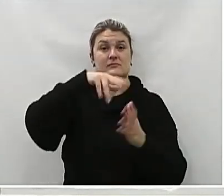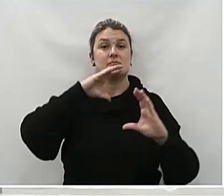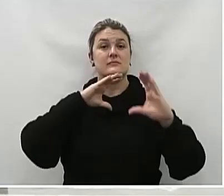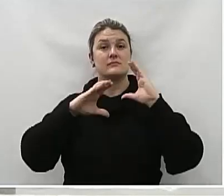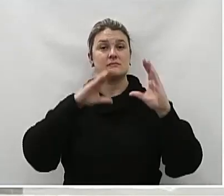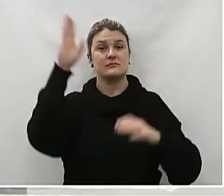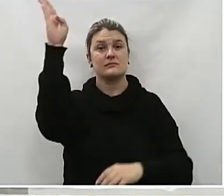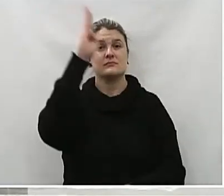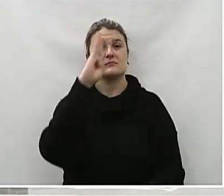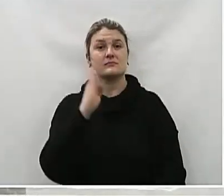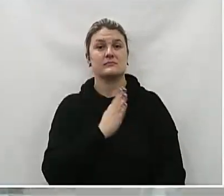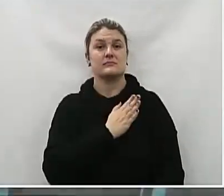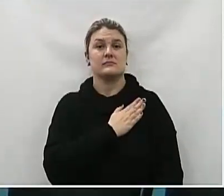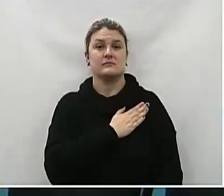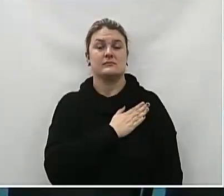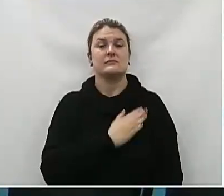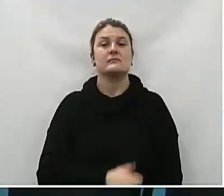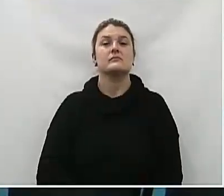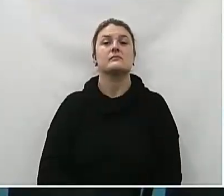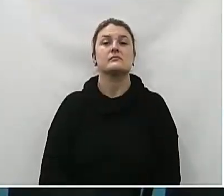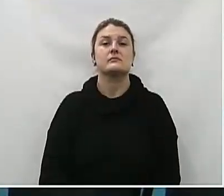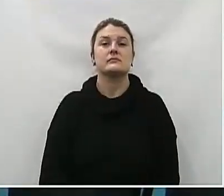cantemos o hino nacional brasileiro.